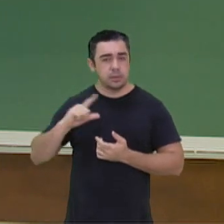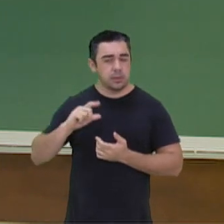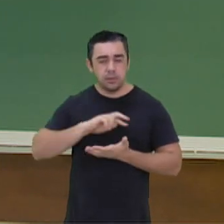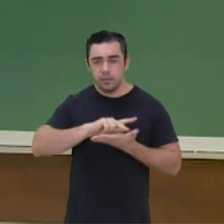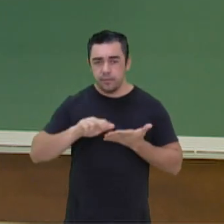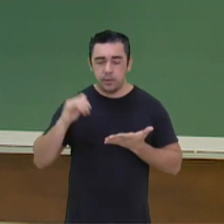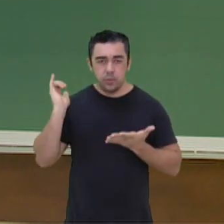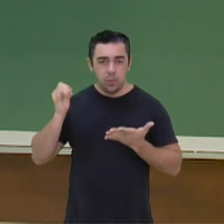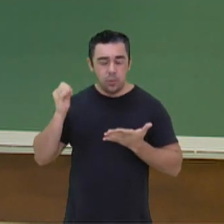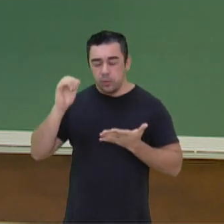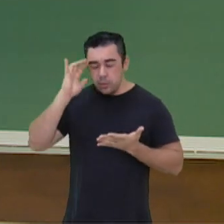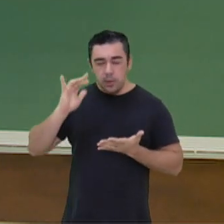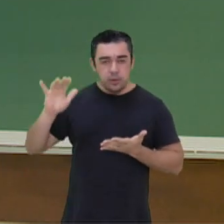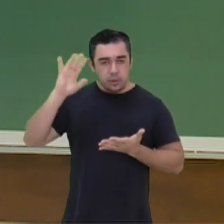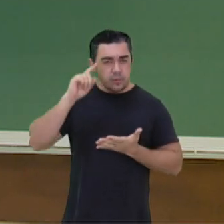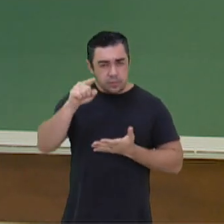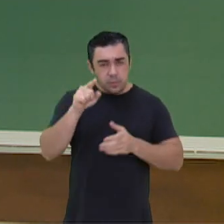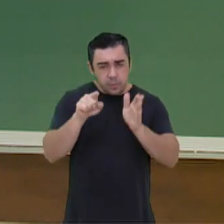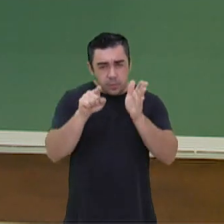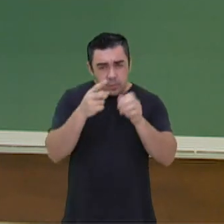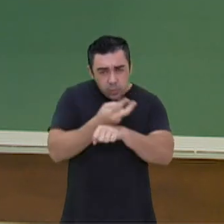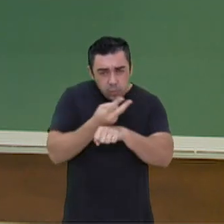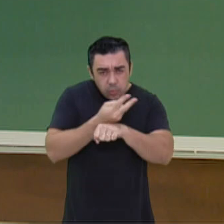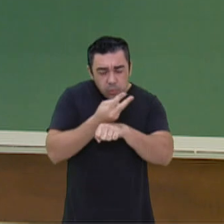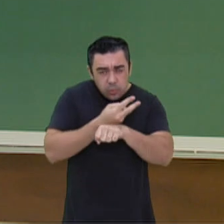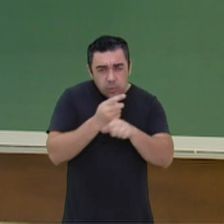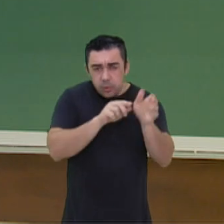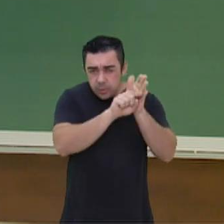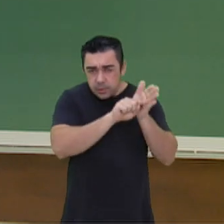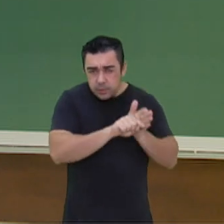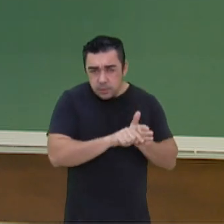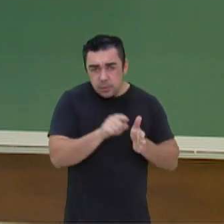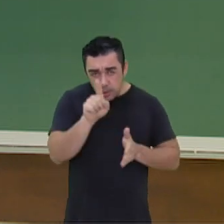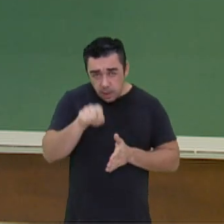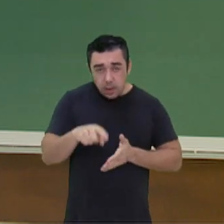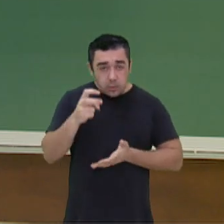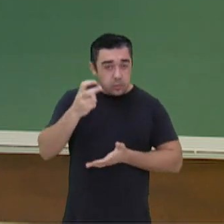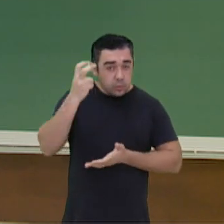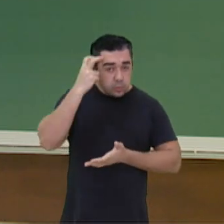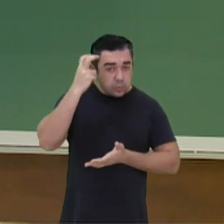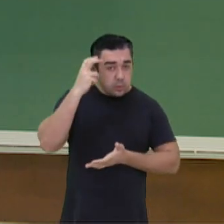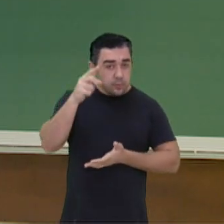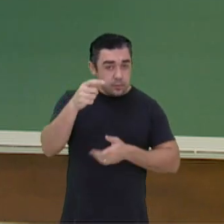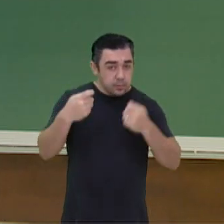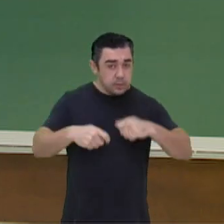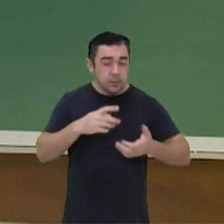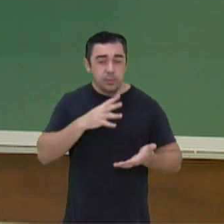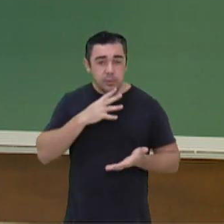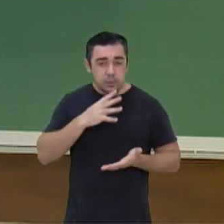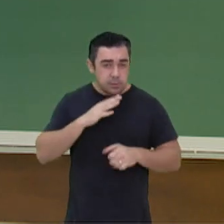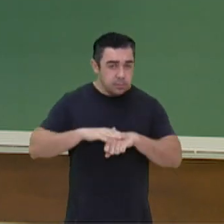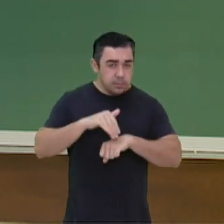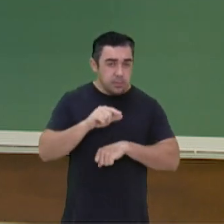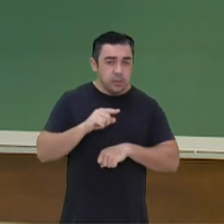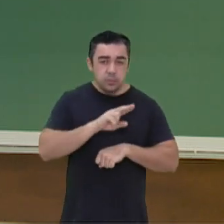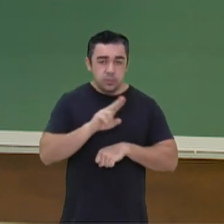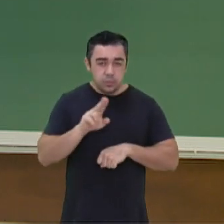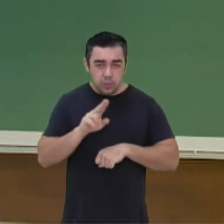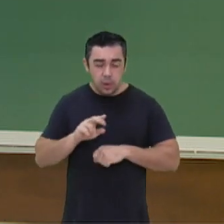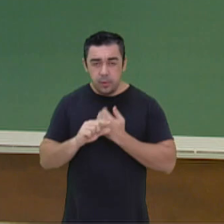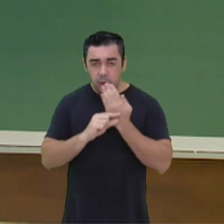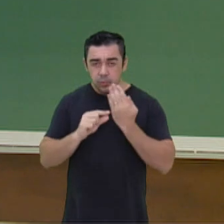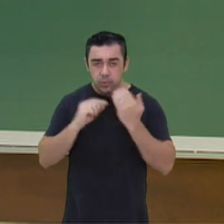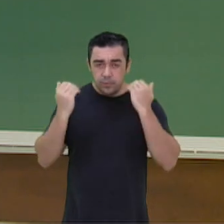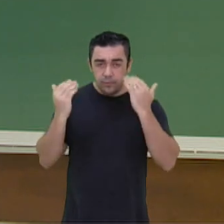fantásticos. Procurem lá, vão atrás. Isso é cultura. É preciso conhecermos os nomes que estão aí